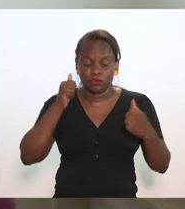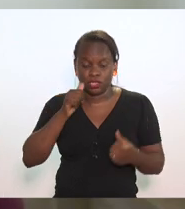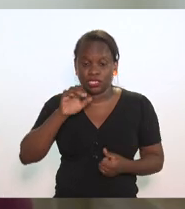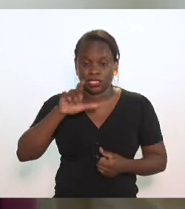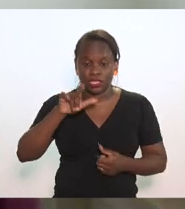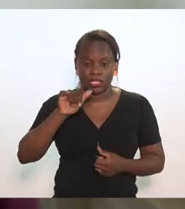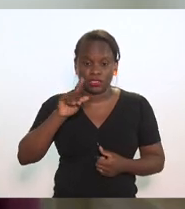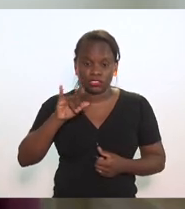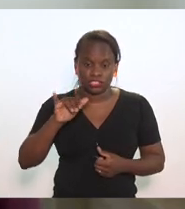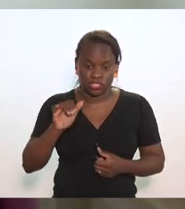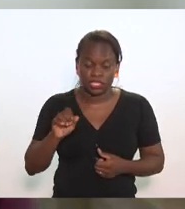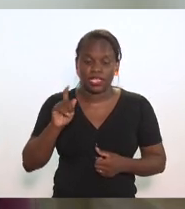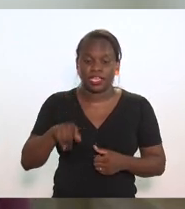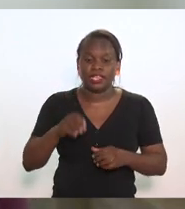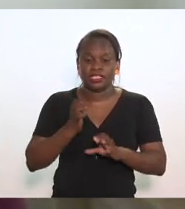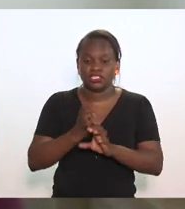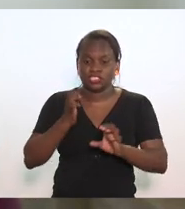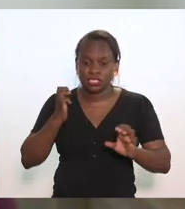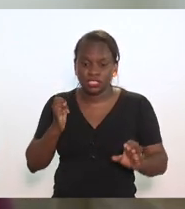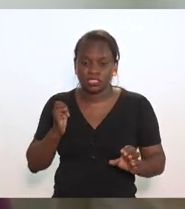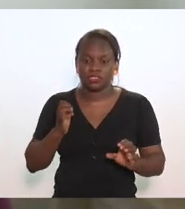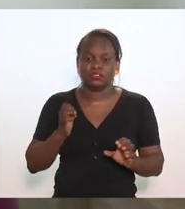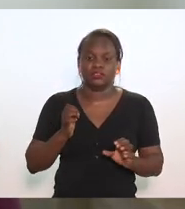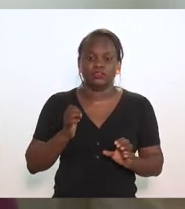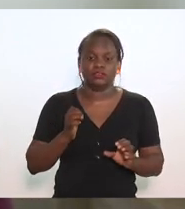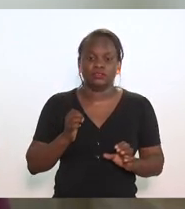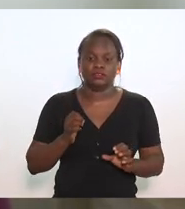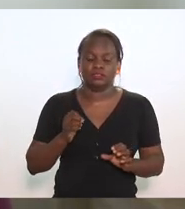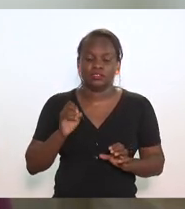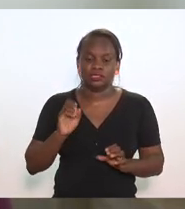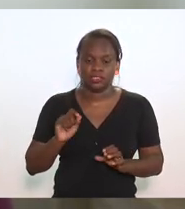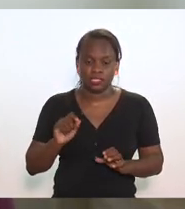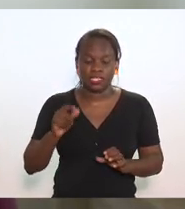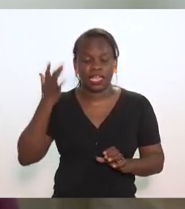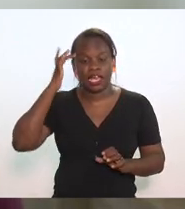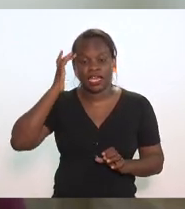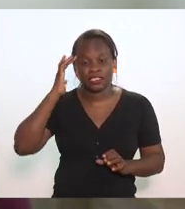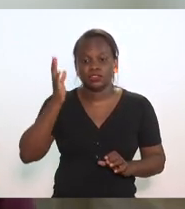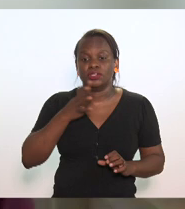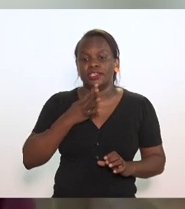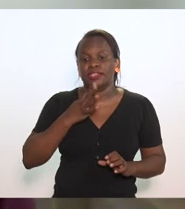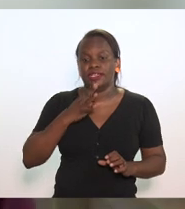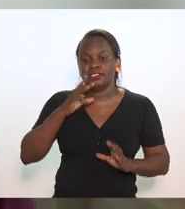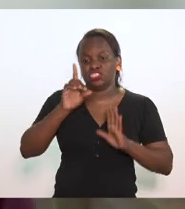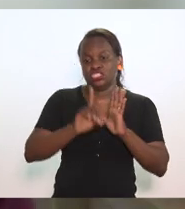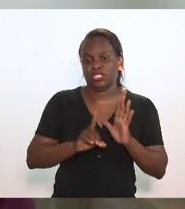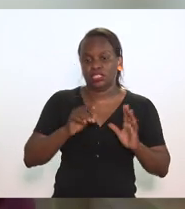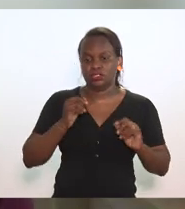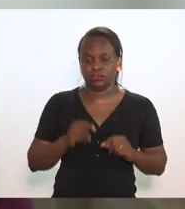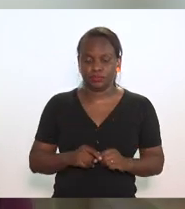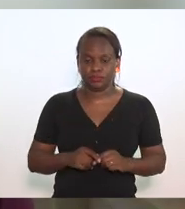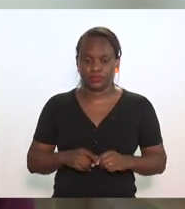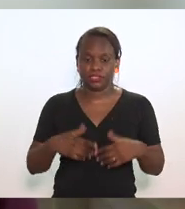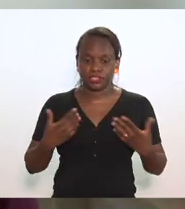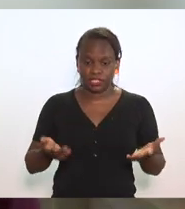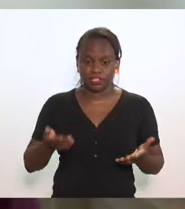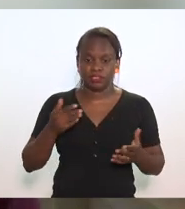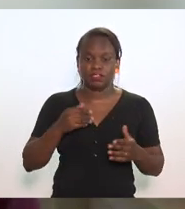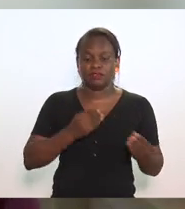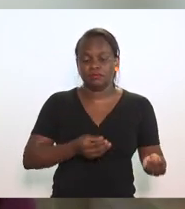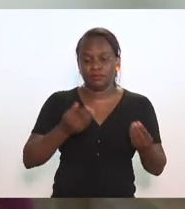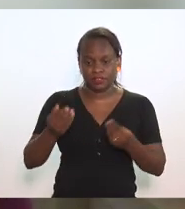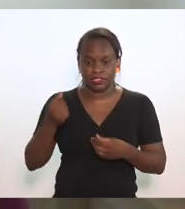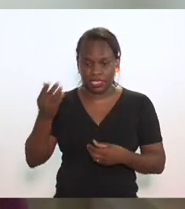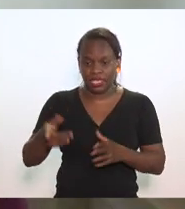do engenheiro que acha que conhece direito antes de eu passar para a